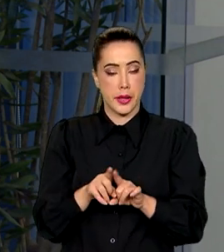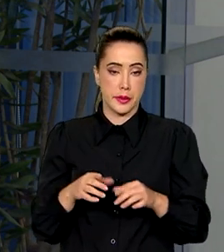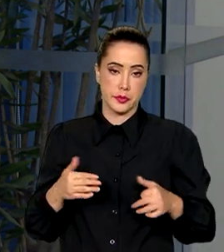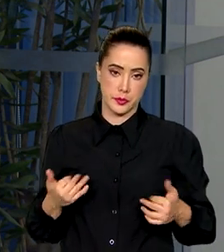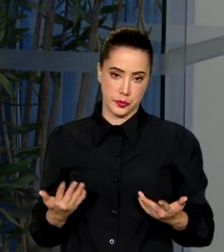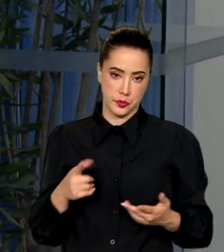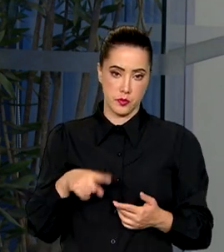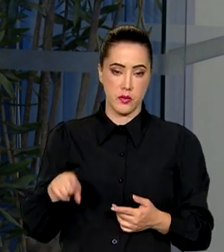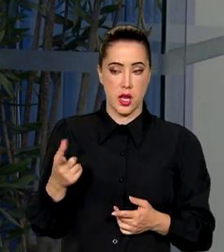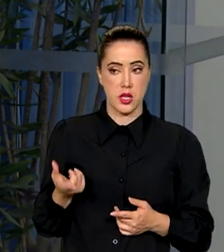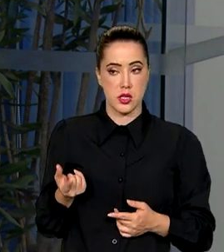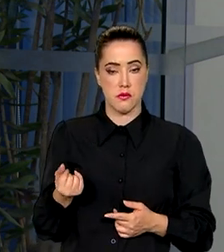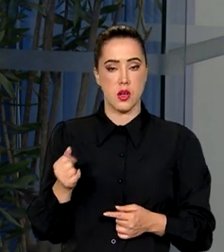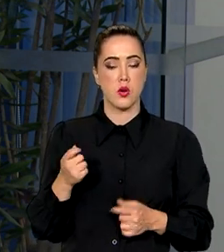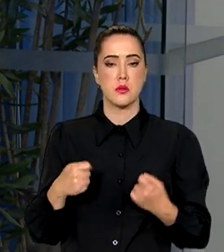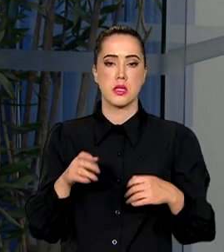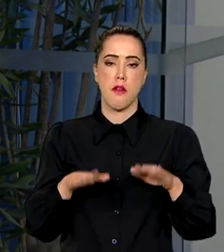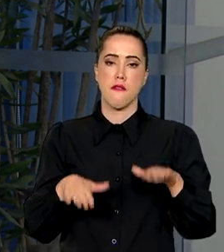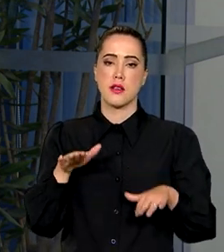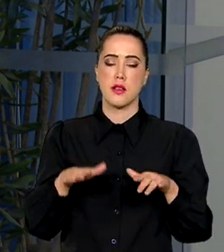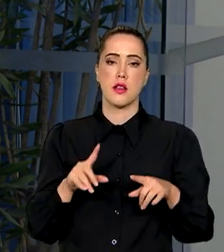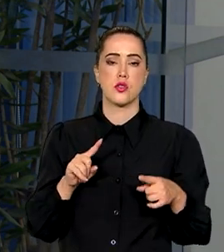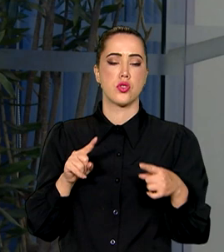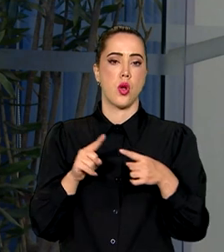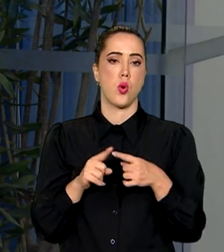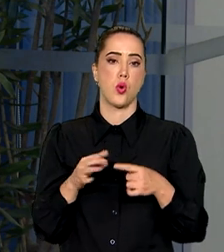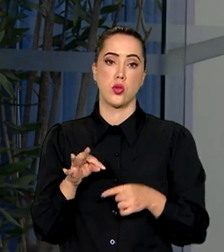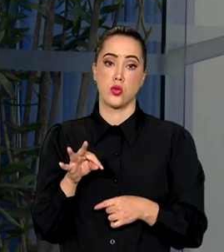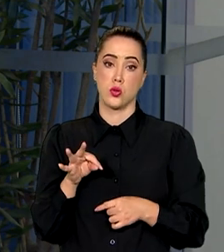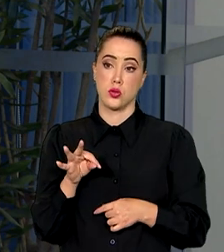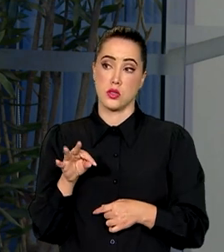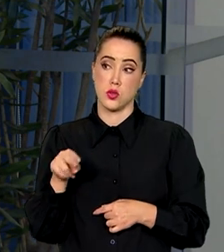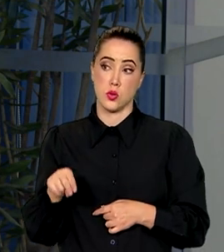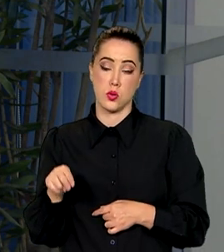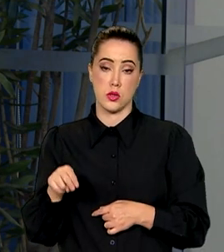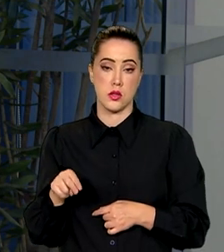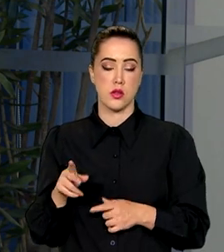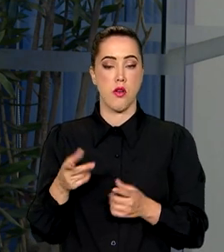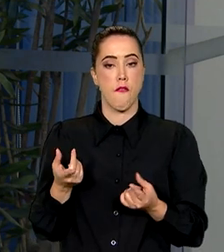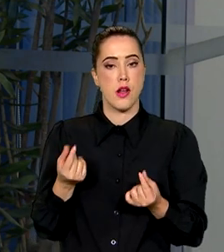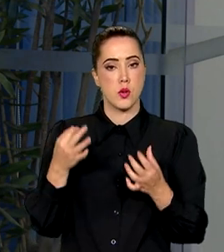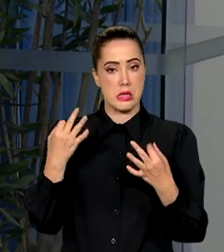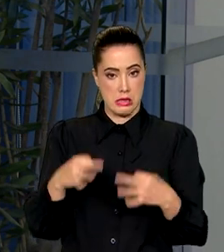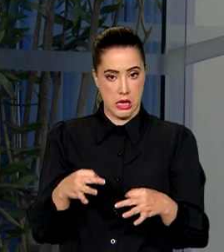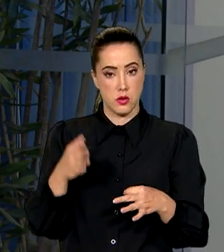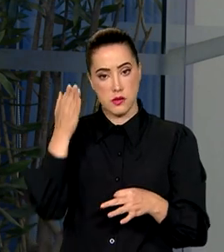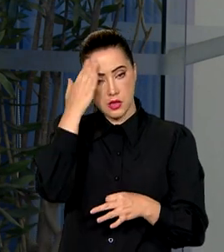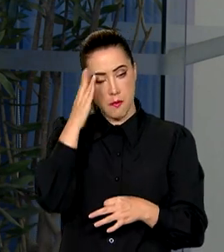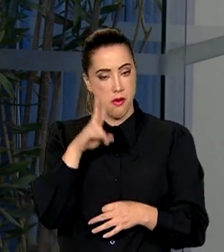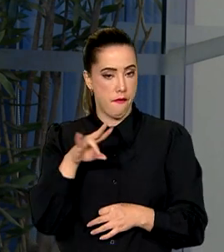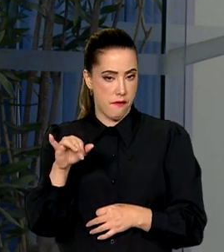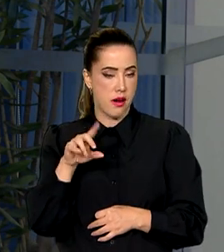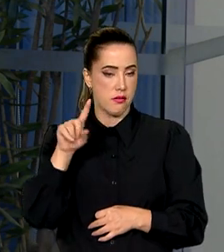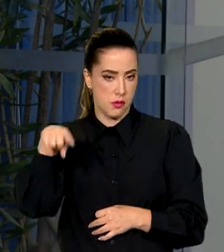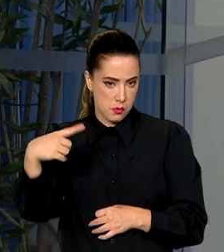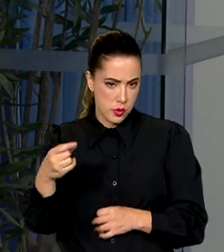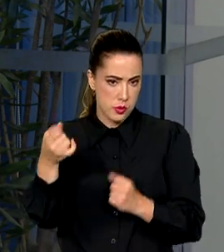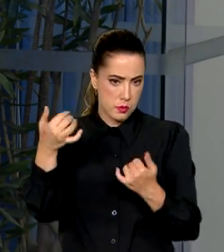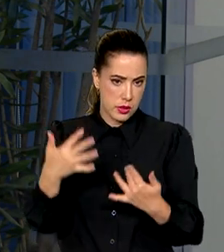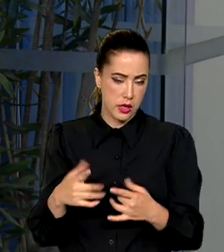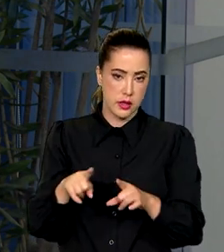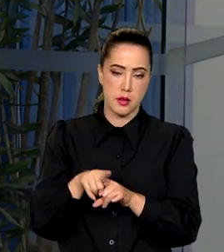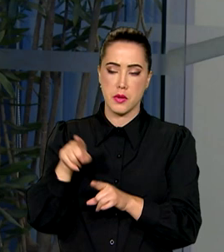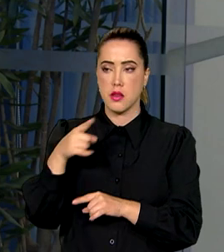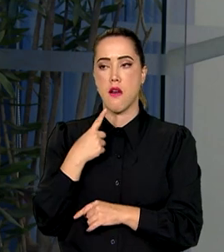ministro, esses valores dependem não só do Tesouro Nacional, que vai definir esse montante exatamente, mas também, é claro, do interesse desses investidores